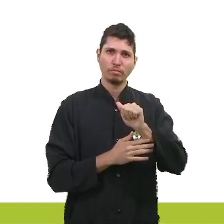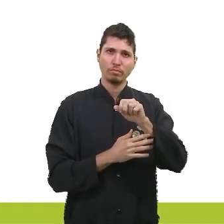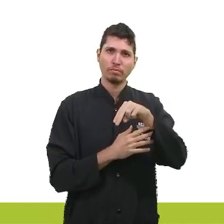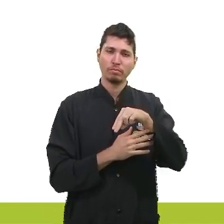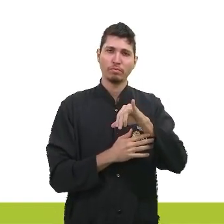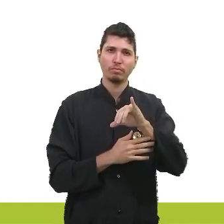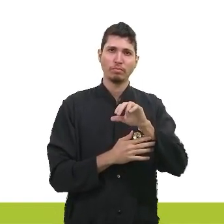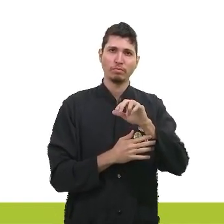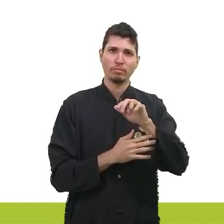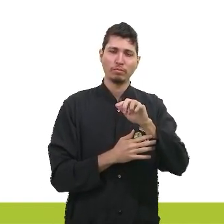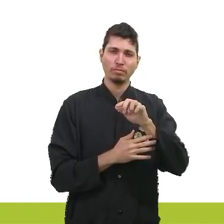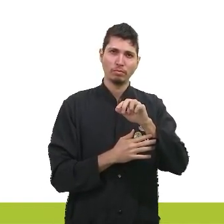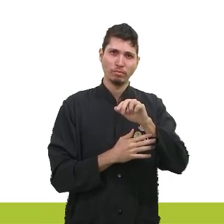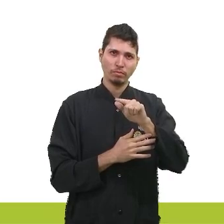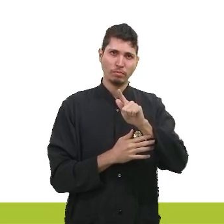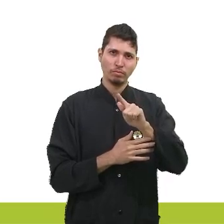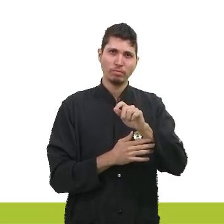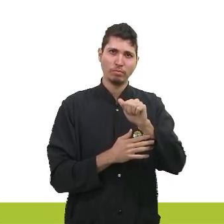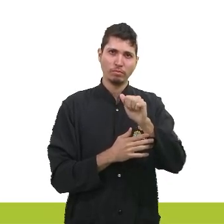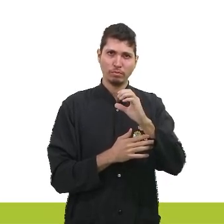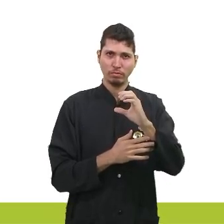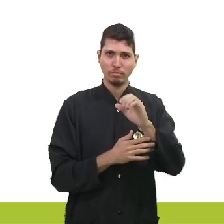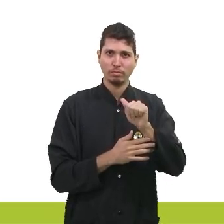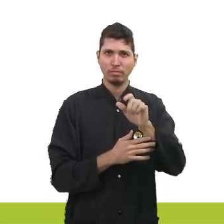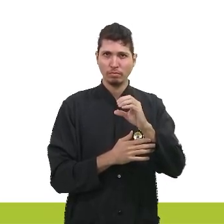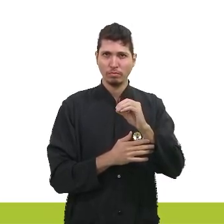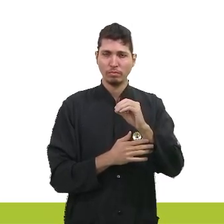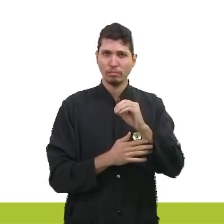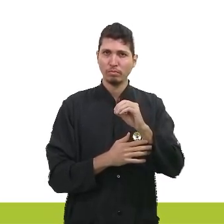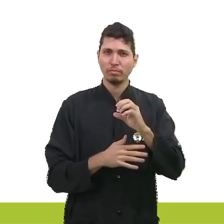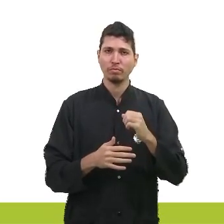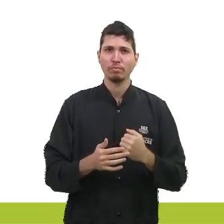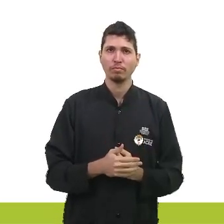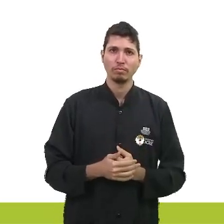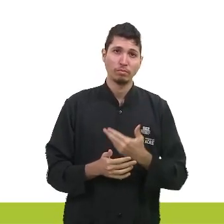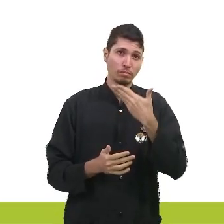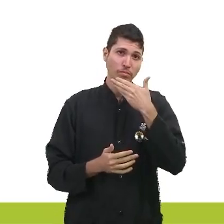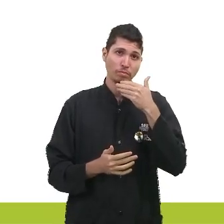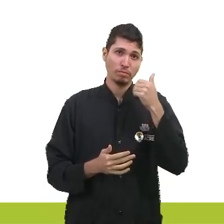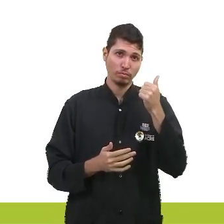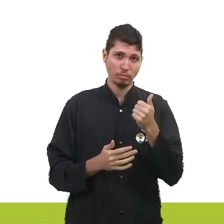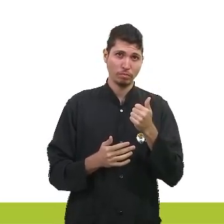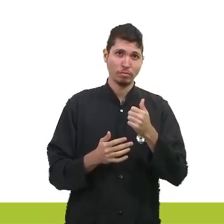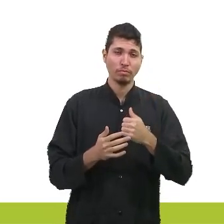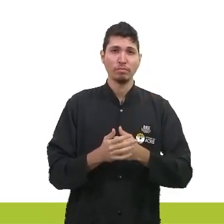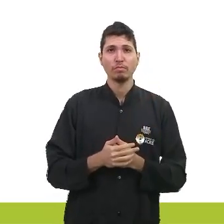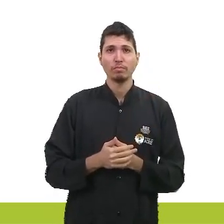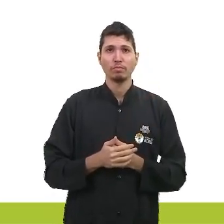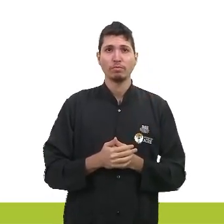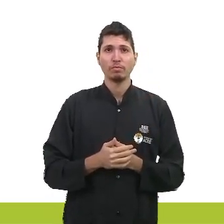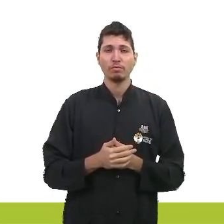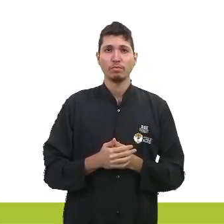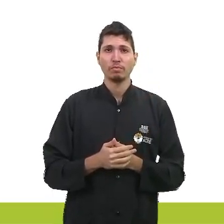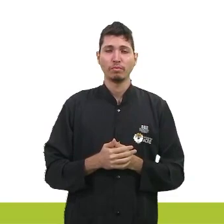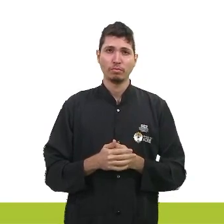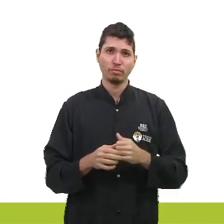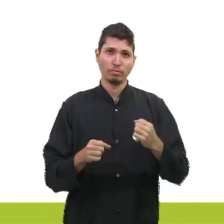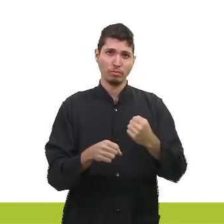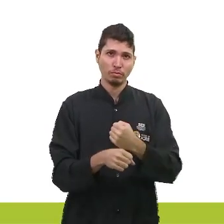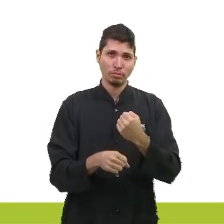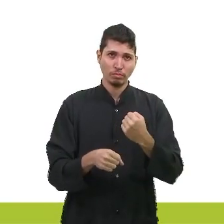aumentou a produção e reduziu os custos. E o transporte ferroviário? A construção de